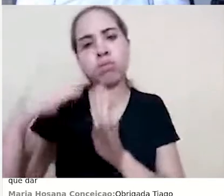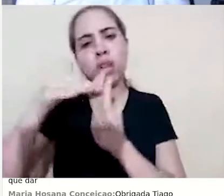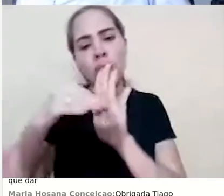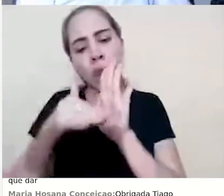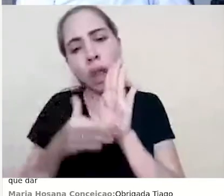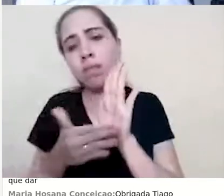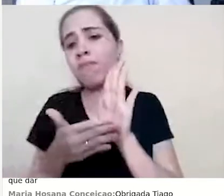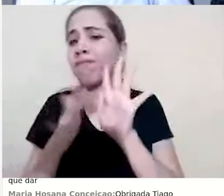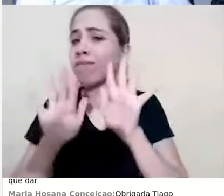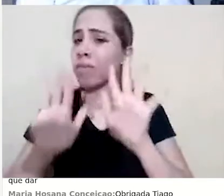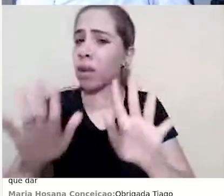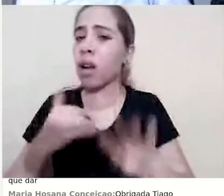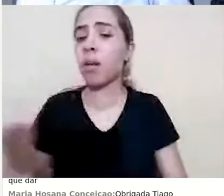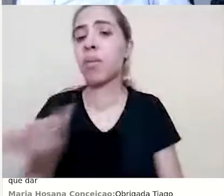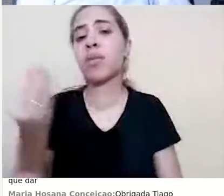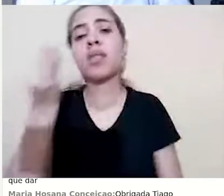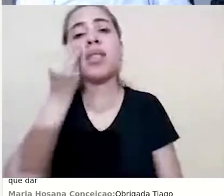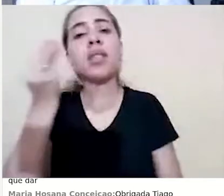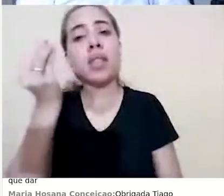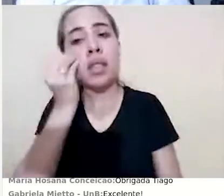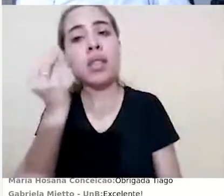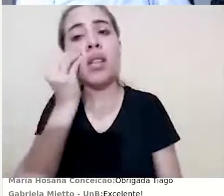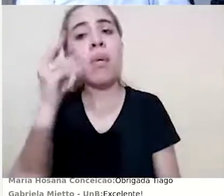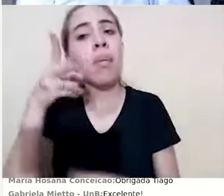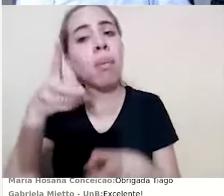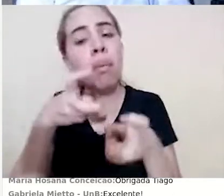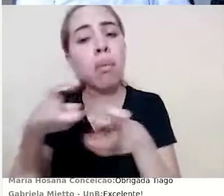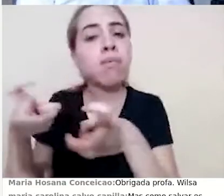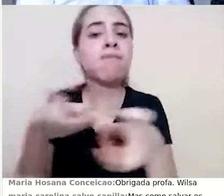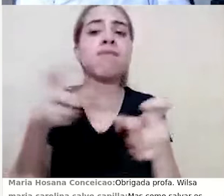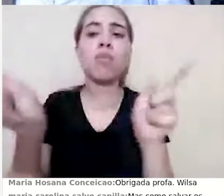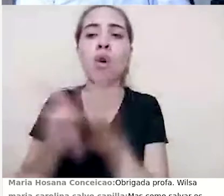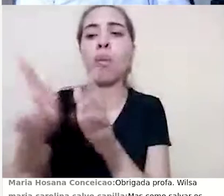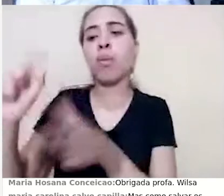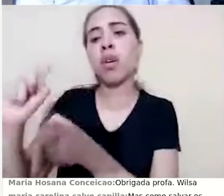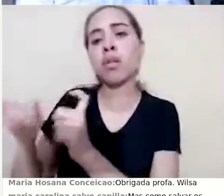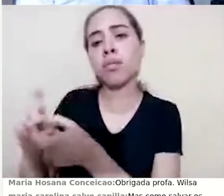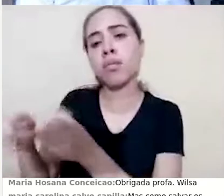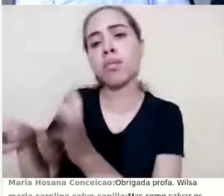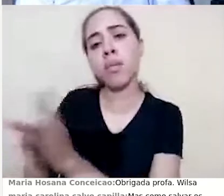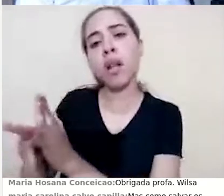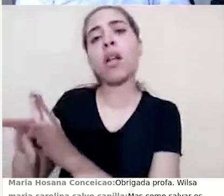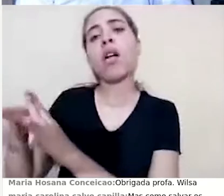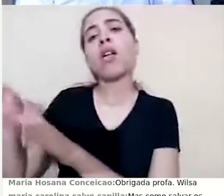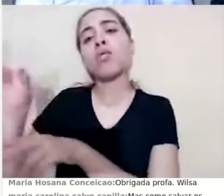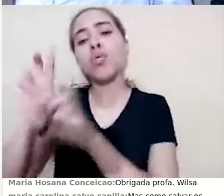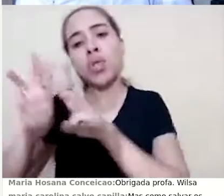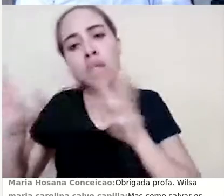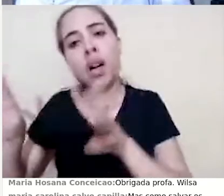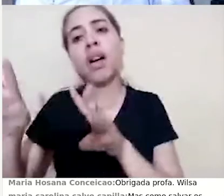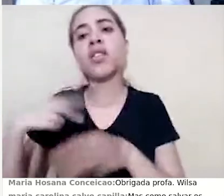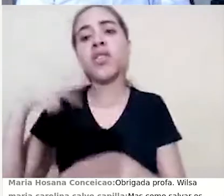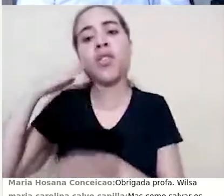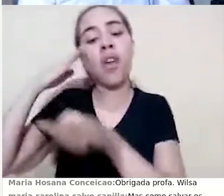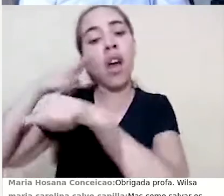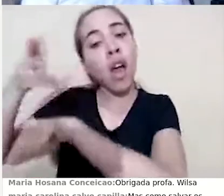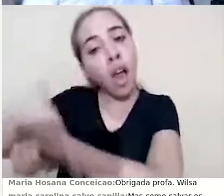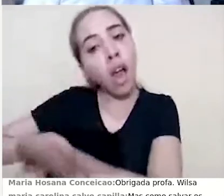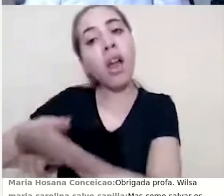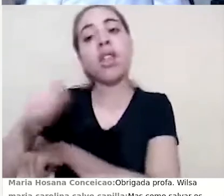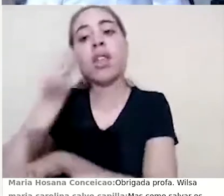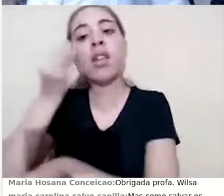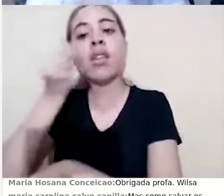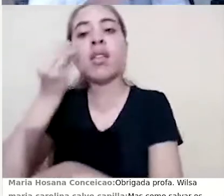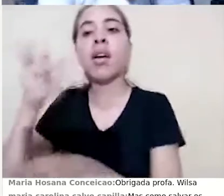mas é importante que vocês testem, observem lá na administração, no recurso que ele entra, e vocês vão testar dentro da